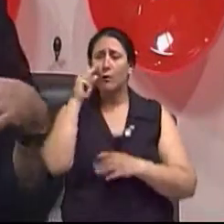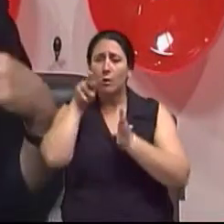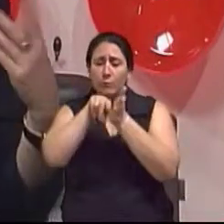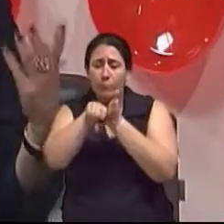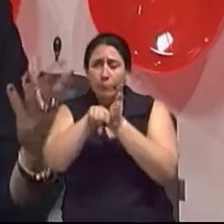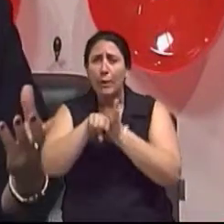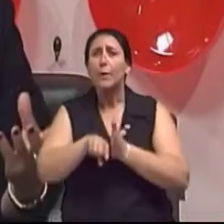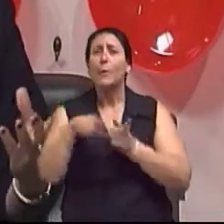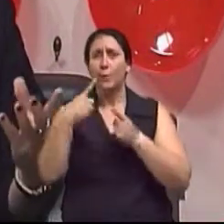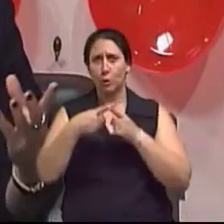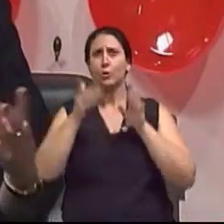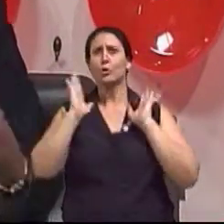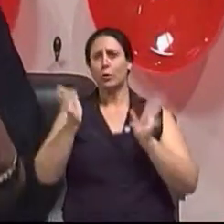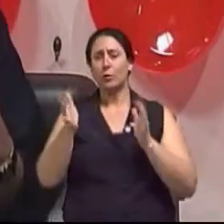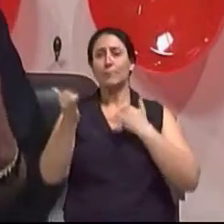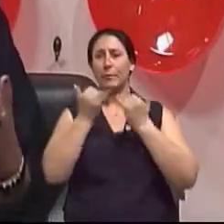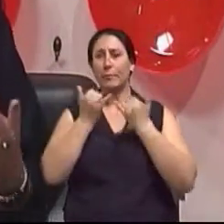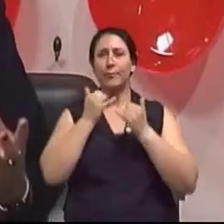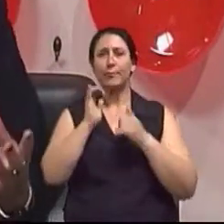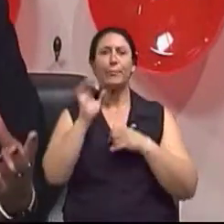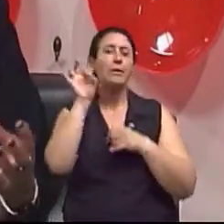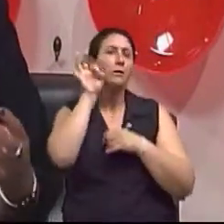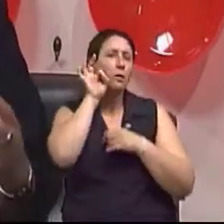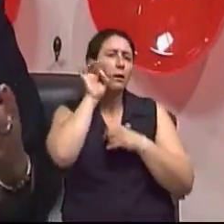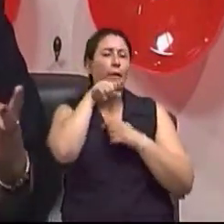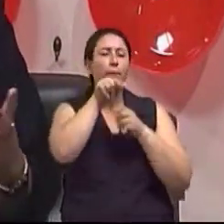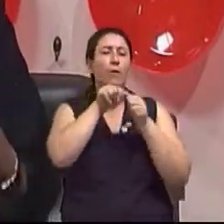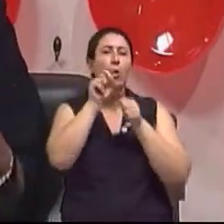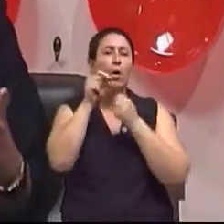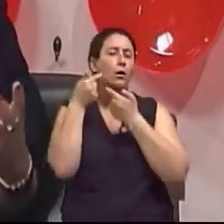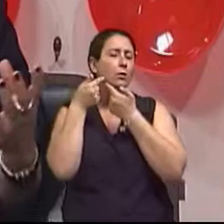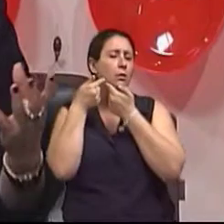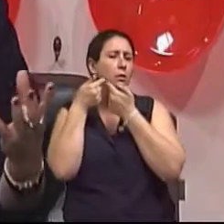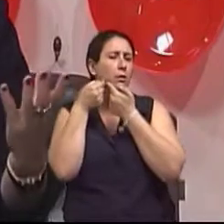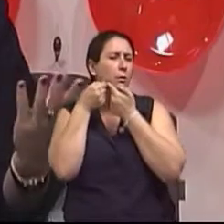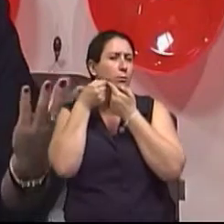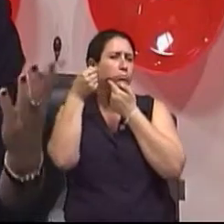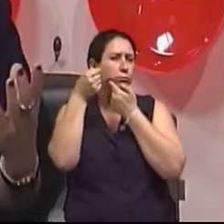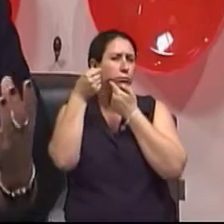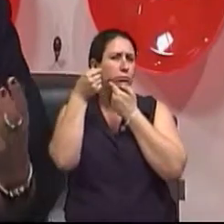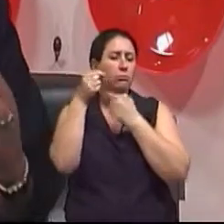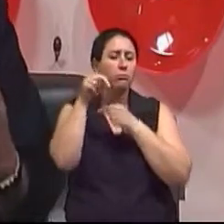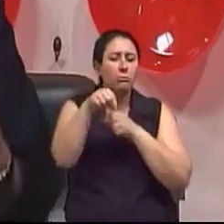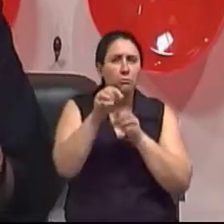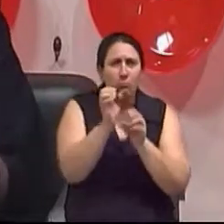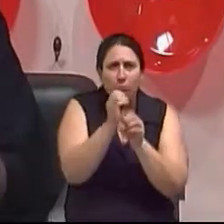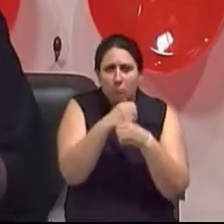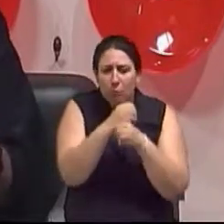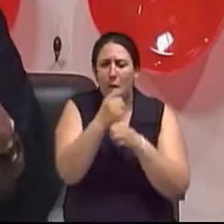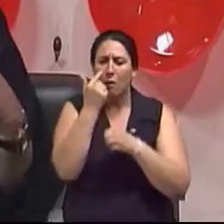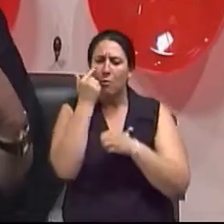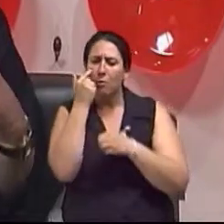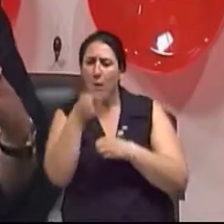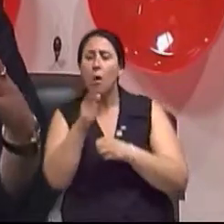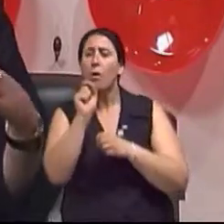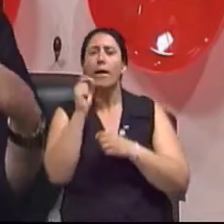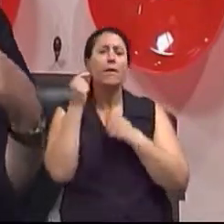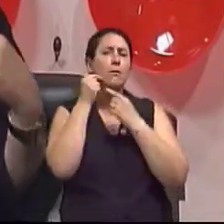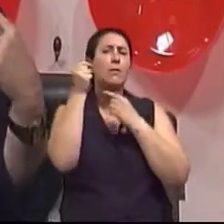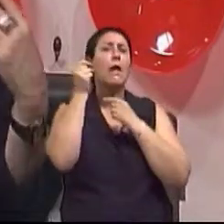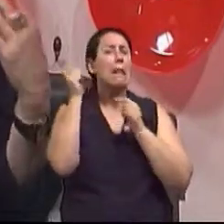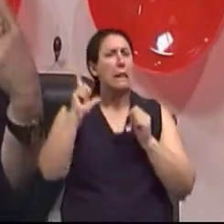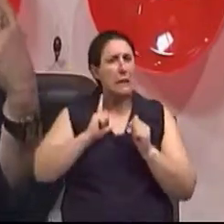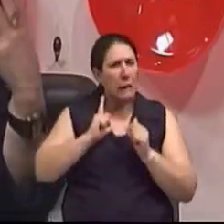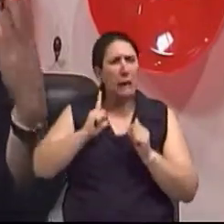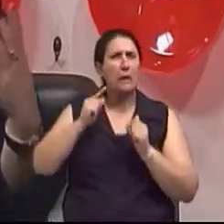de diagnóstico, por exemplo, a dermatoscopia, que nos permite, então, com esse aparelho, poder detectar se essa lesão